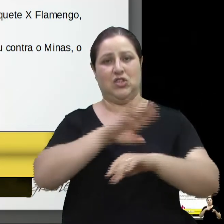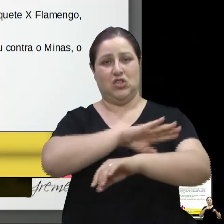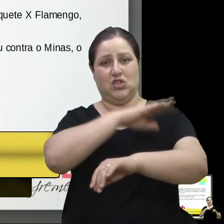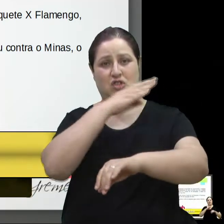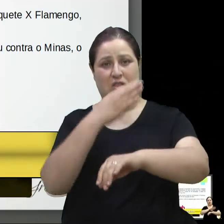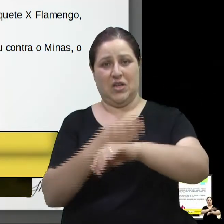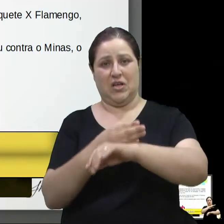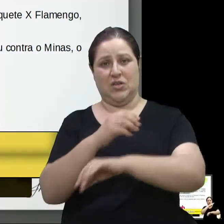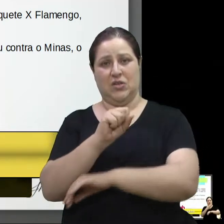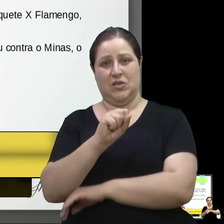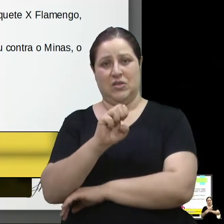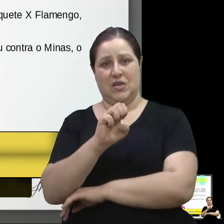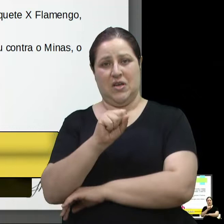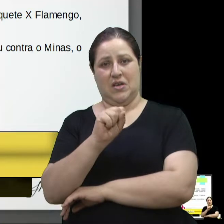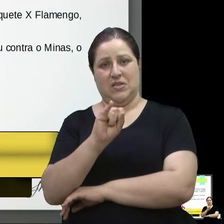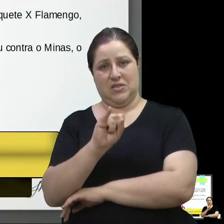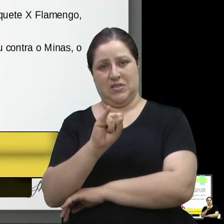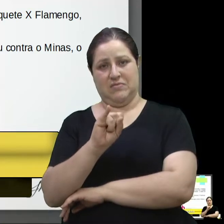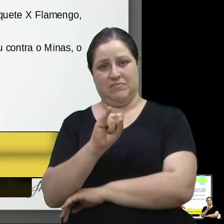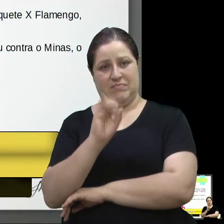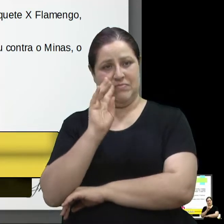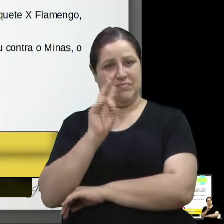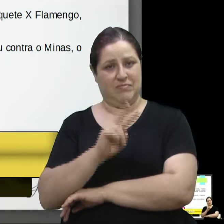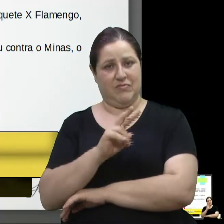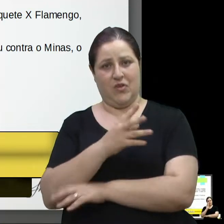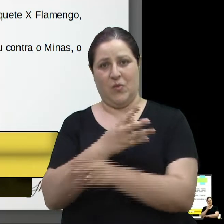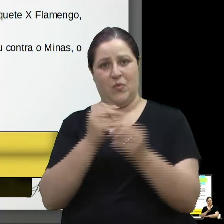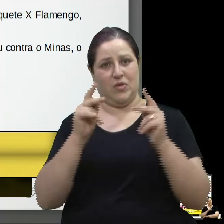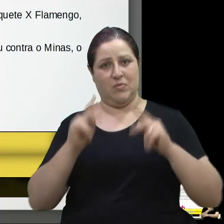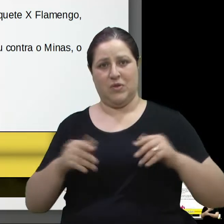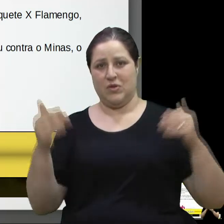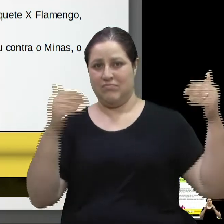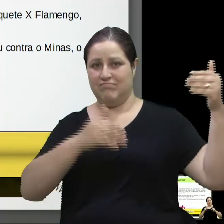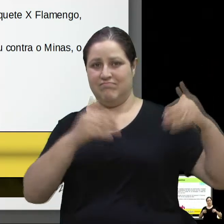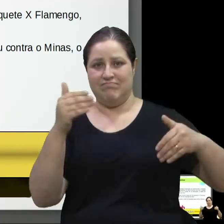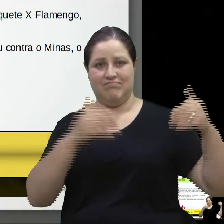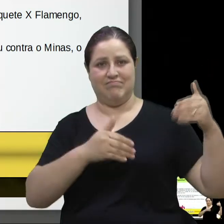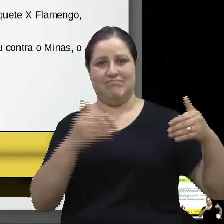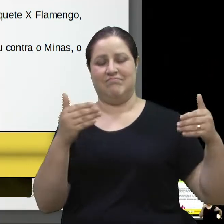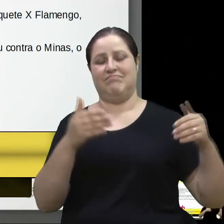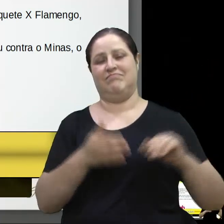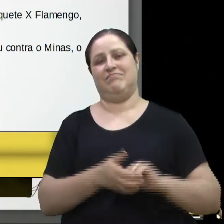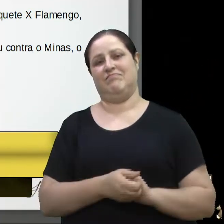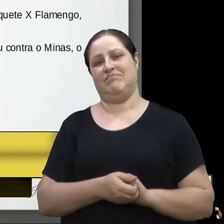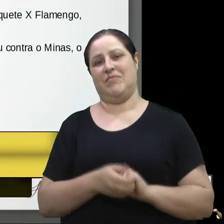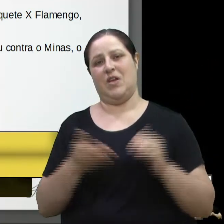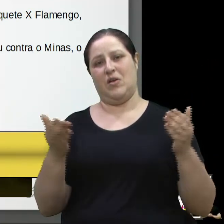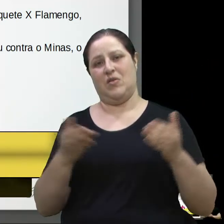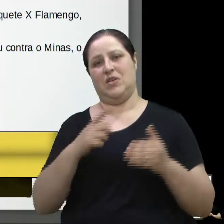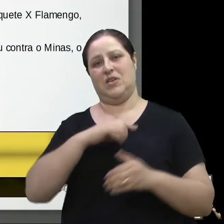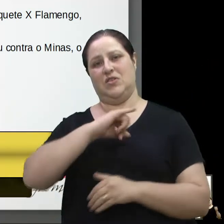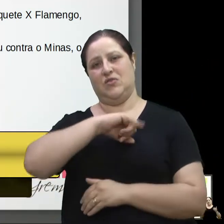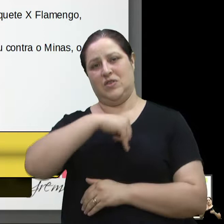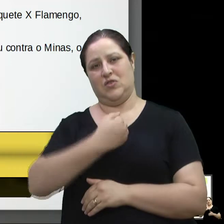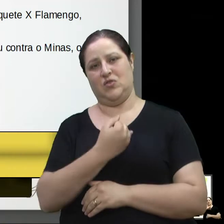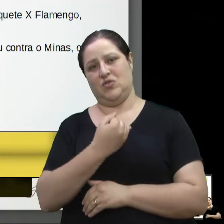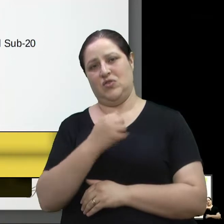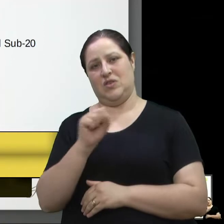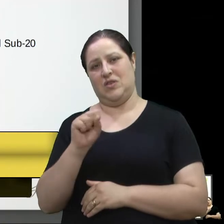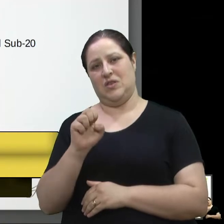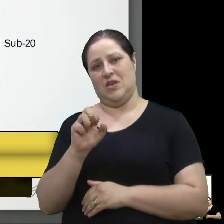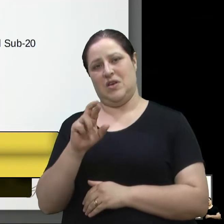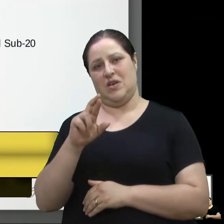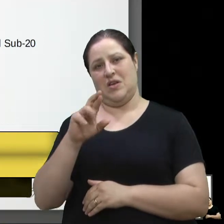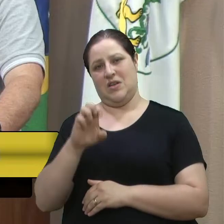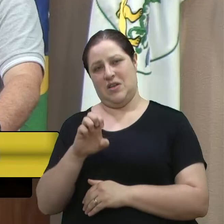do turismo esportivo, obviamente, através do Caxias do Sul Basquete, agora, com o Juventude na Série A e o ano que vem com o retorno do Caxias às